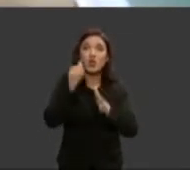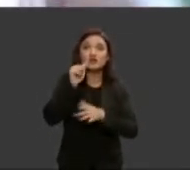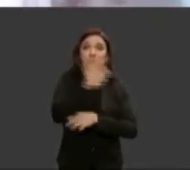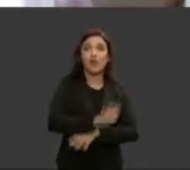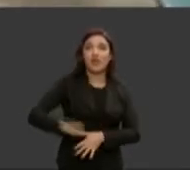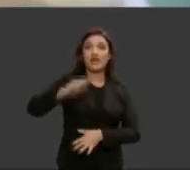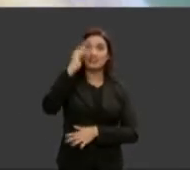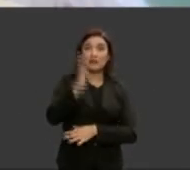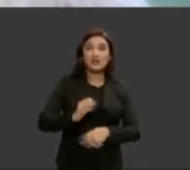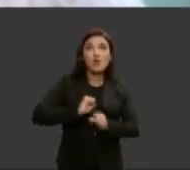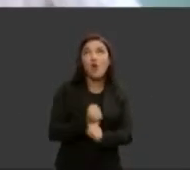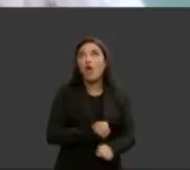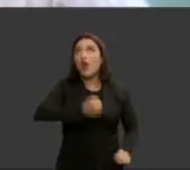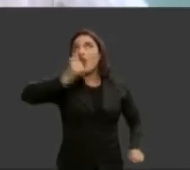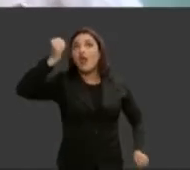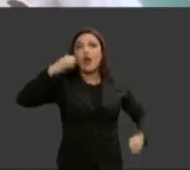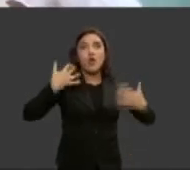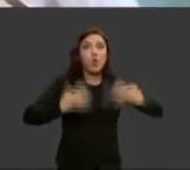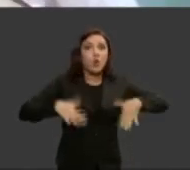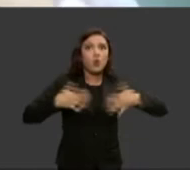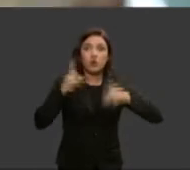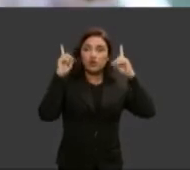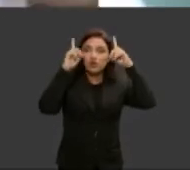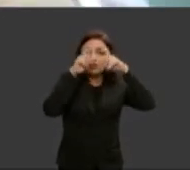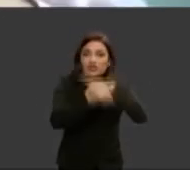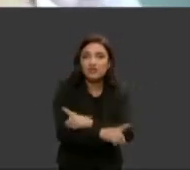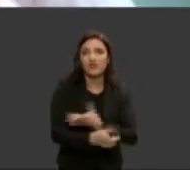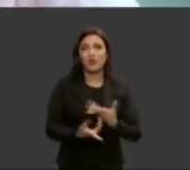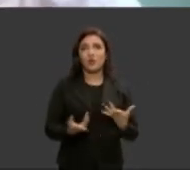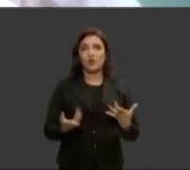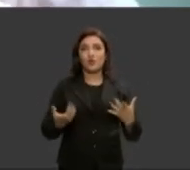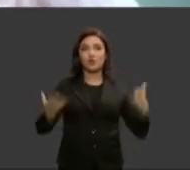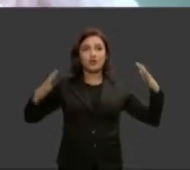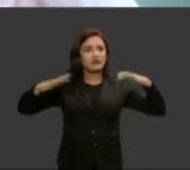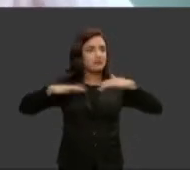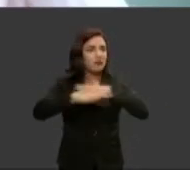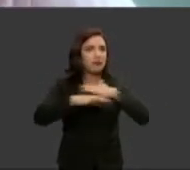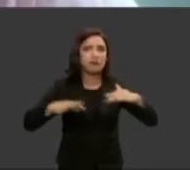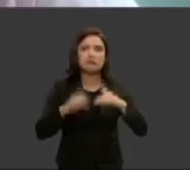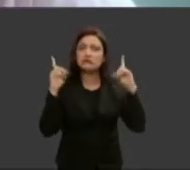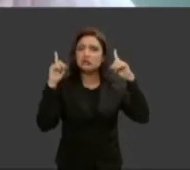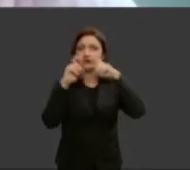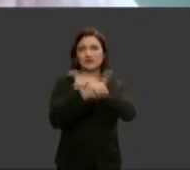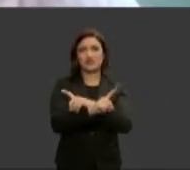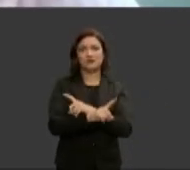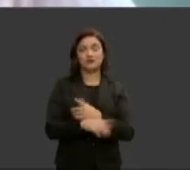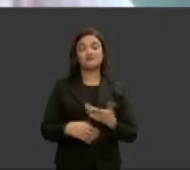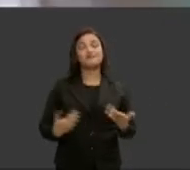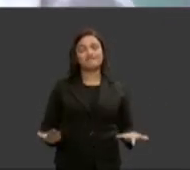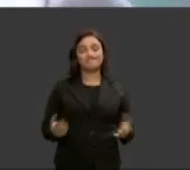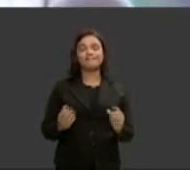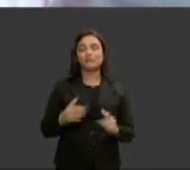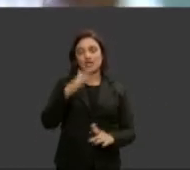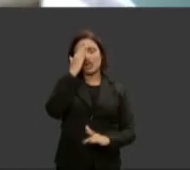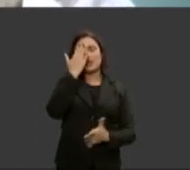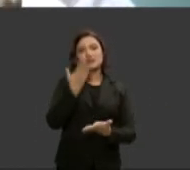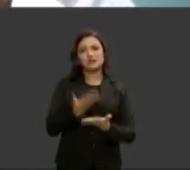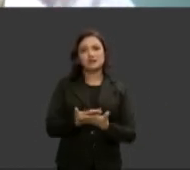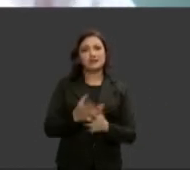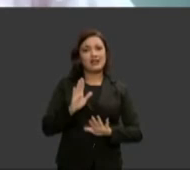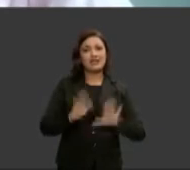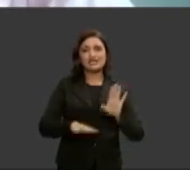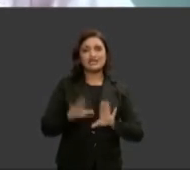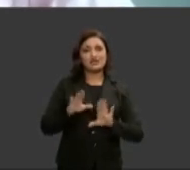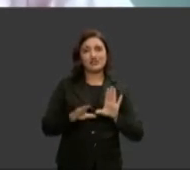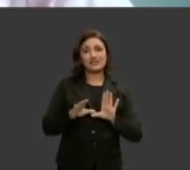deste tamanho com tantas dificuldades logísticas acreditem doutoras acreditem tem noite que a gente não